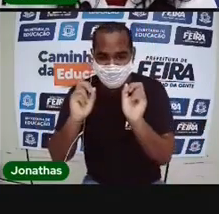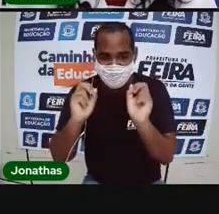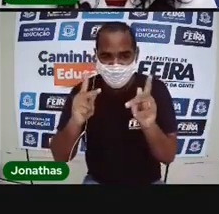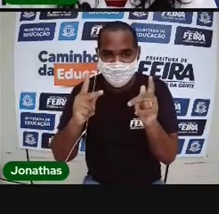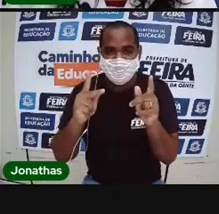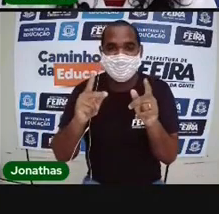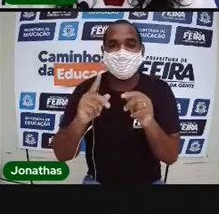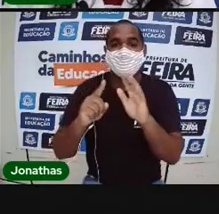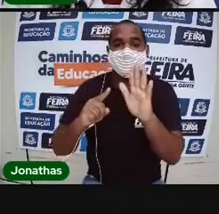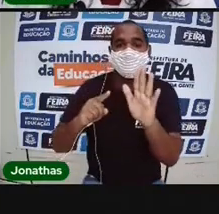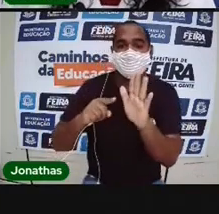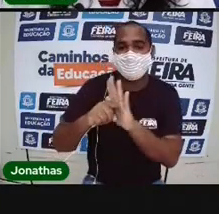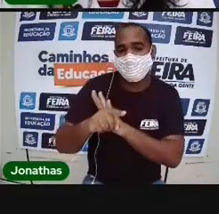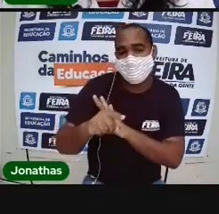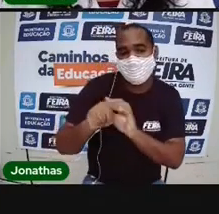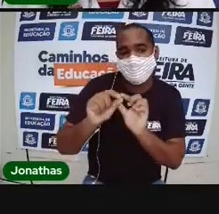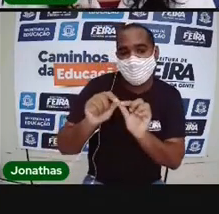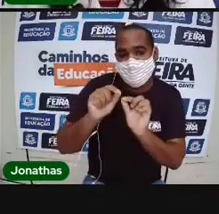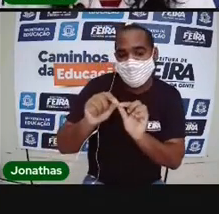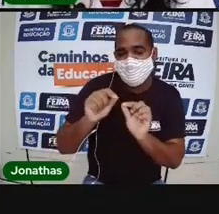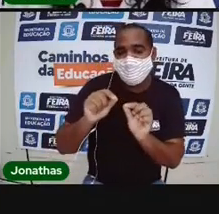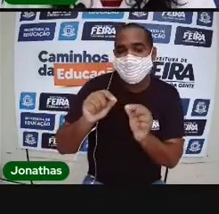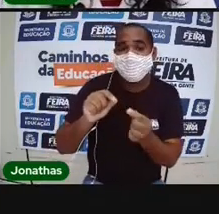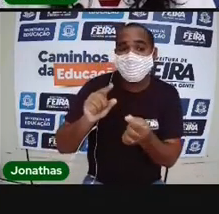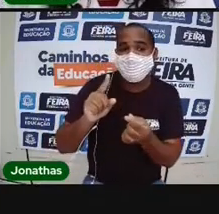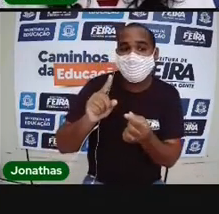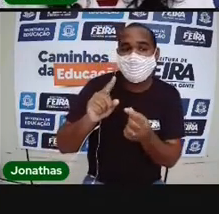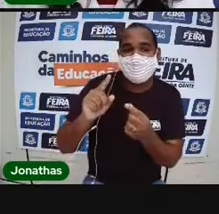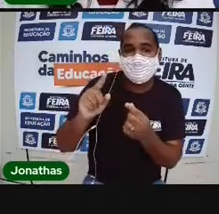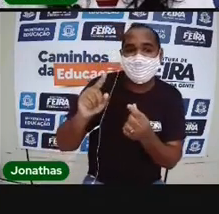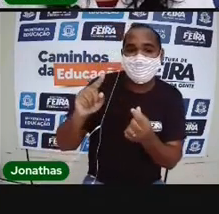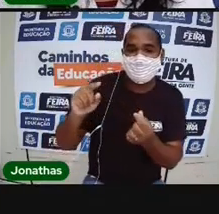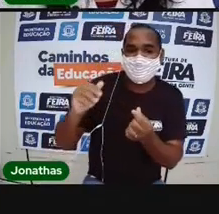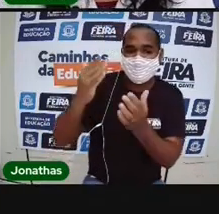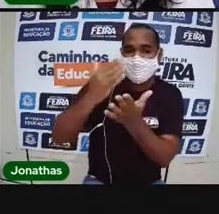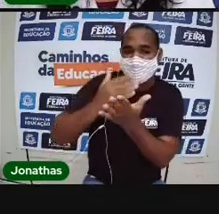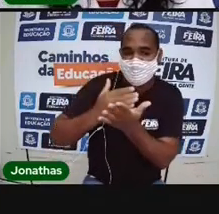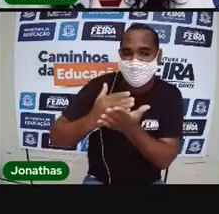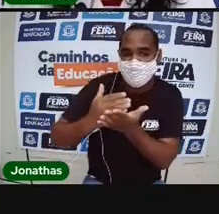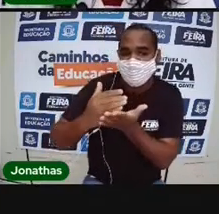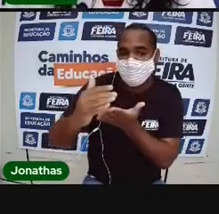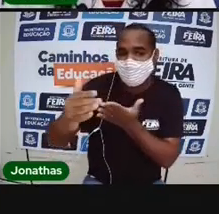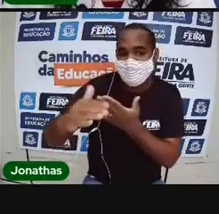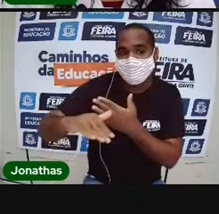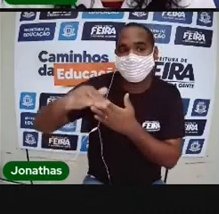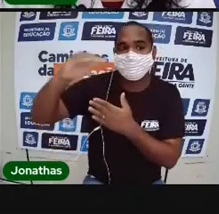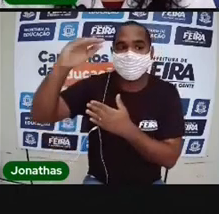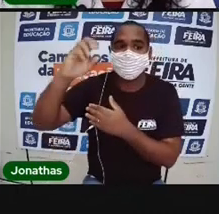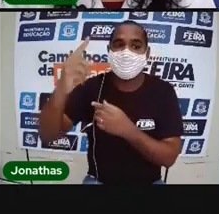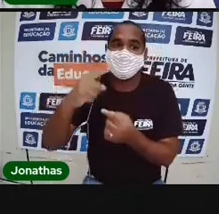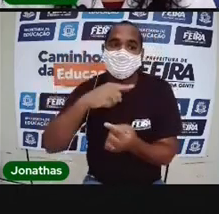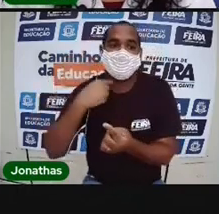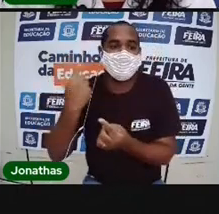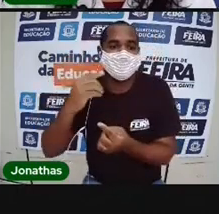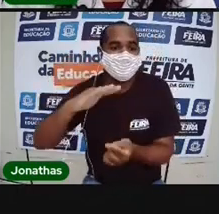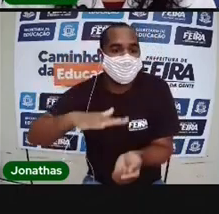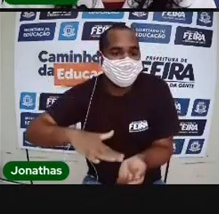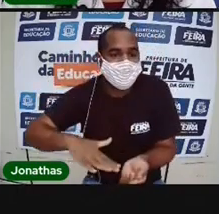A pergunta é, o que é o que é que nasce grande e morre pequeno?